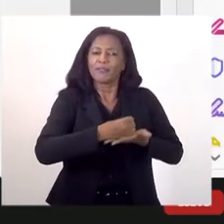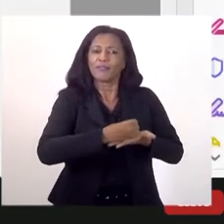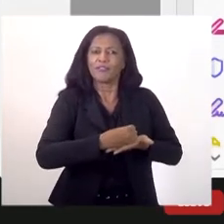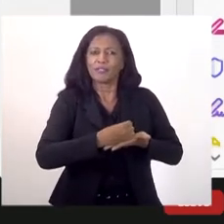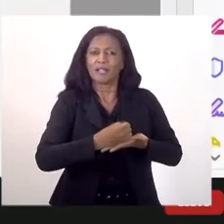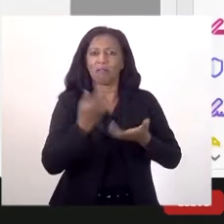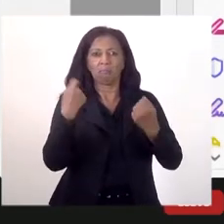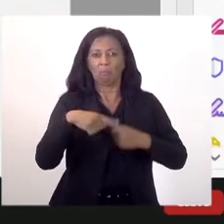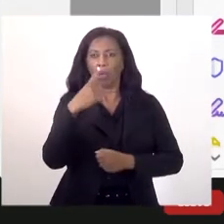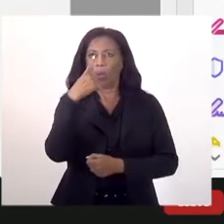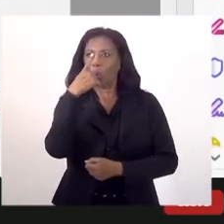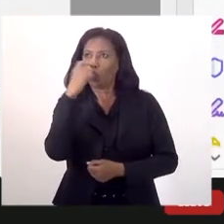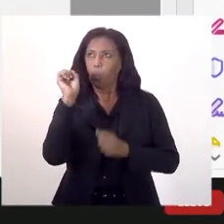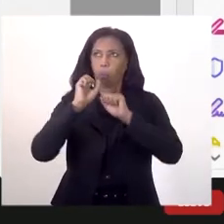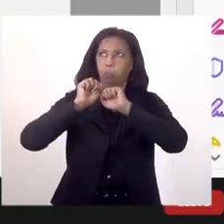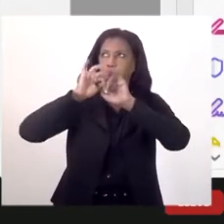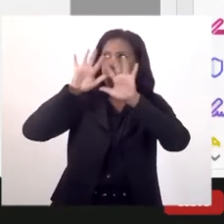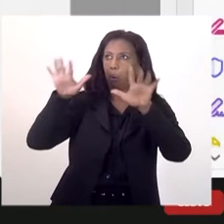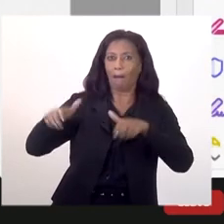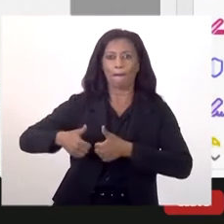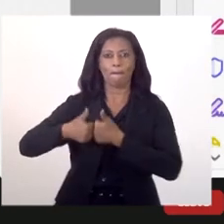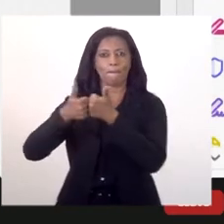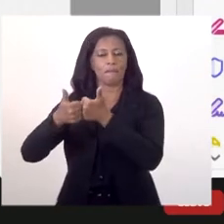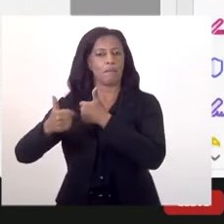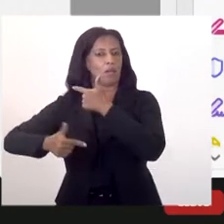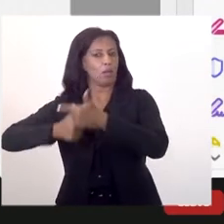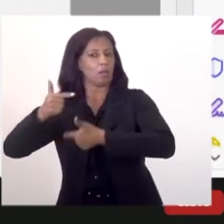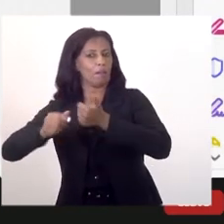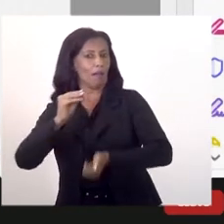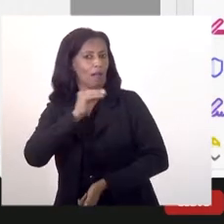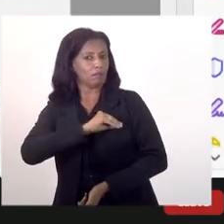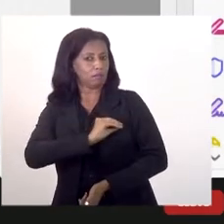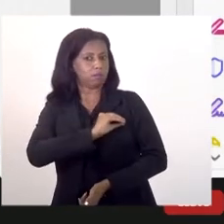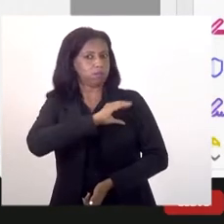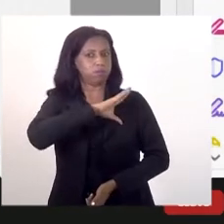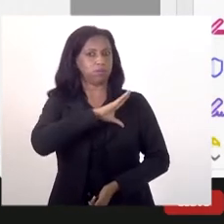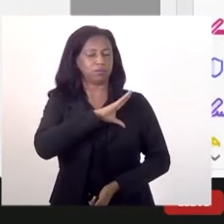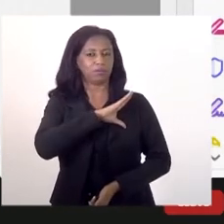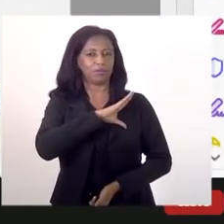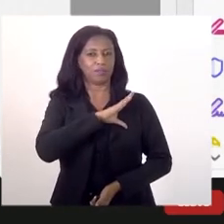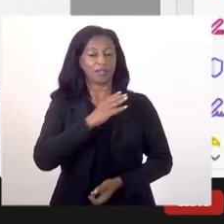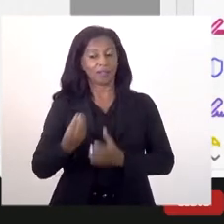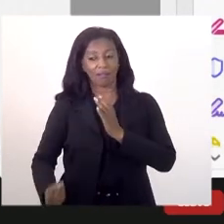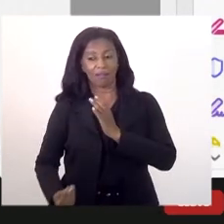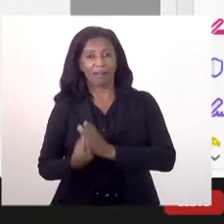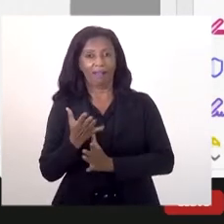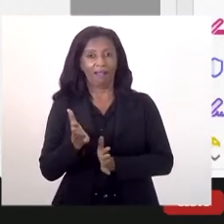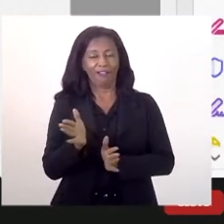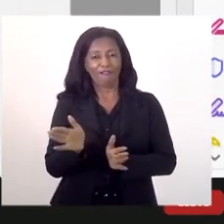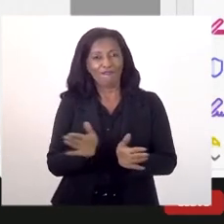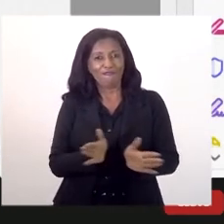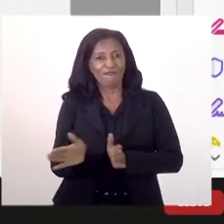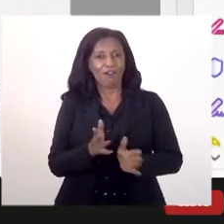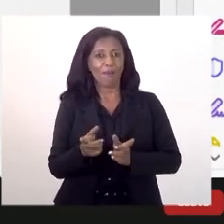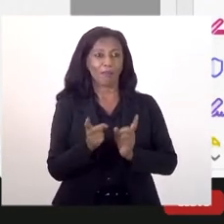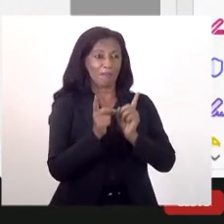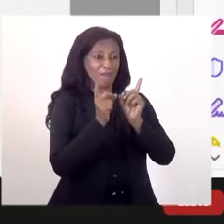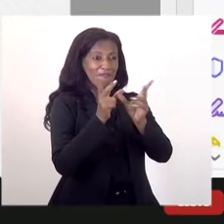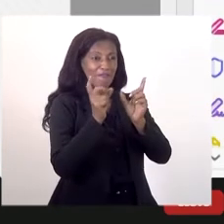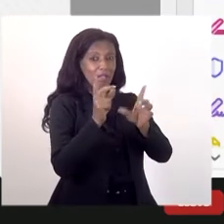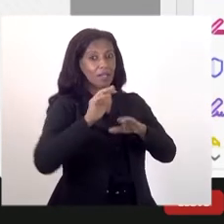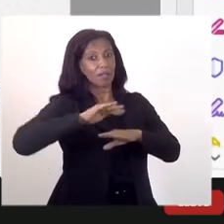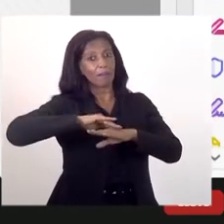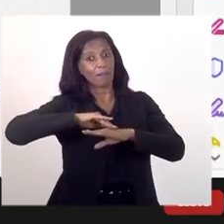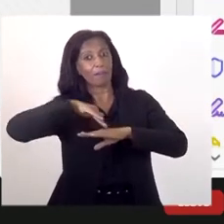poluir, com melhores empregos, com salários mais altos. E criar mecanismos para exportação para outros